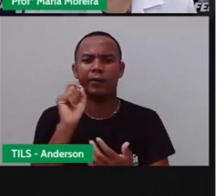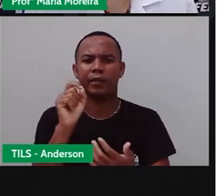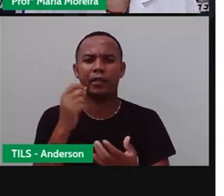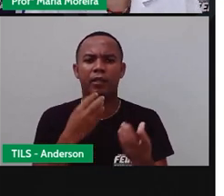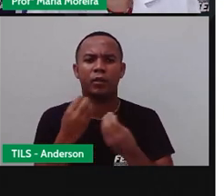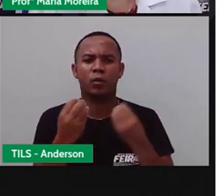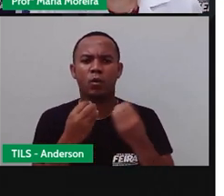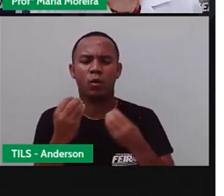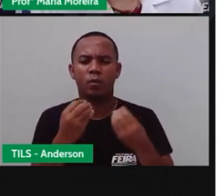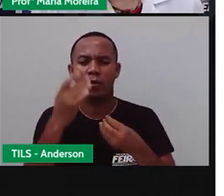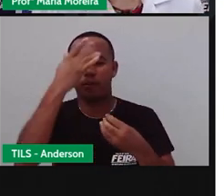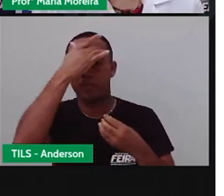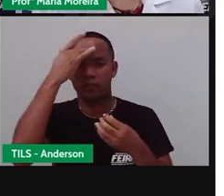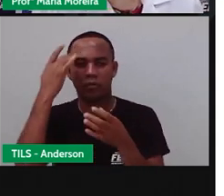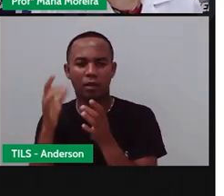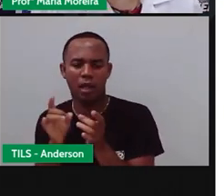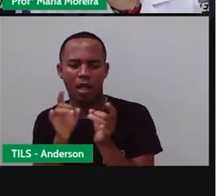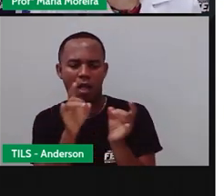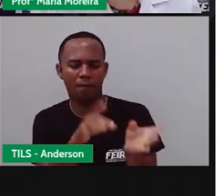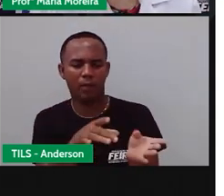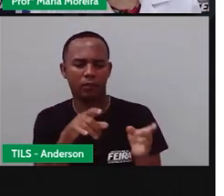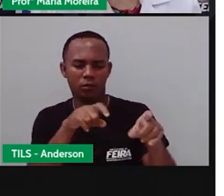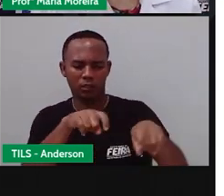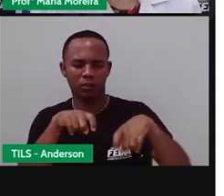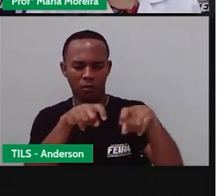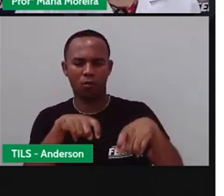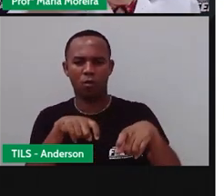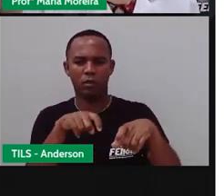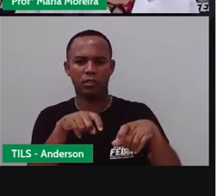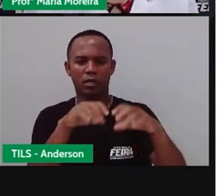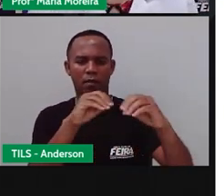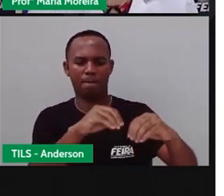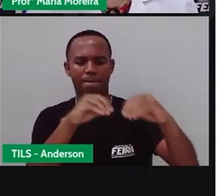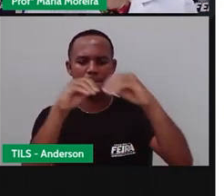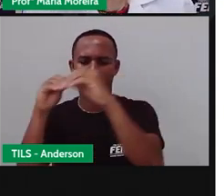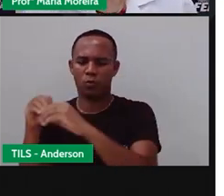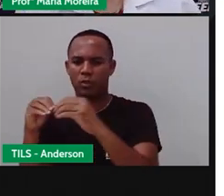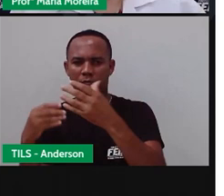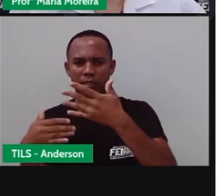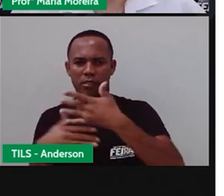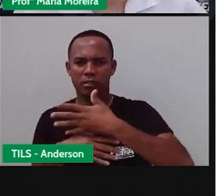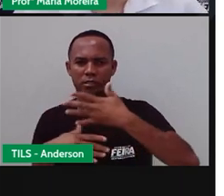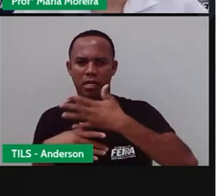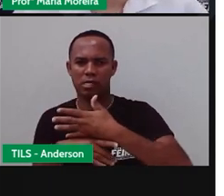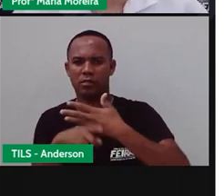questão, que é a saída do homem do campo, não isso? Para a cidade.